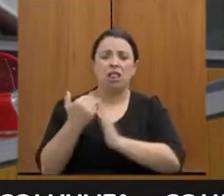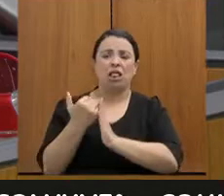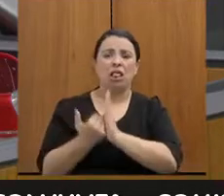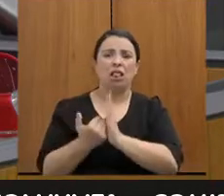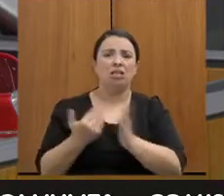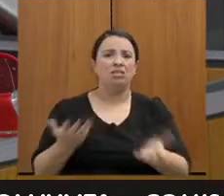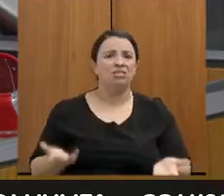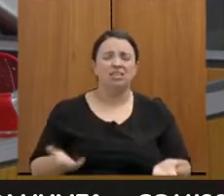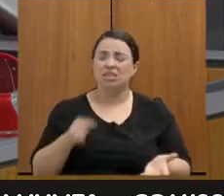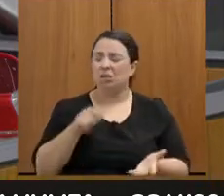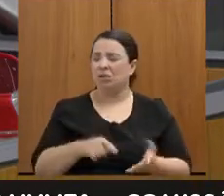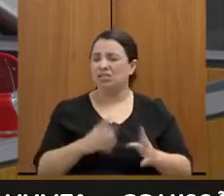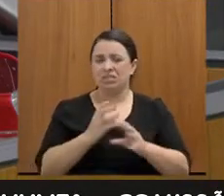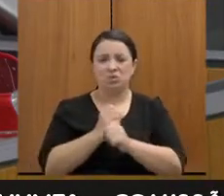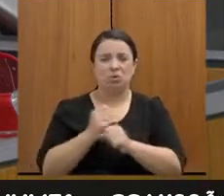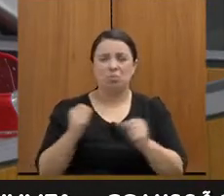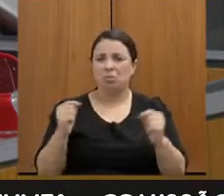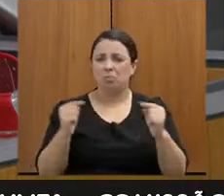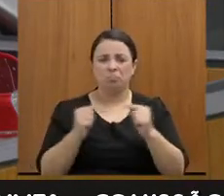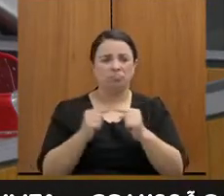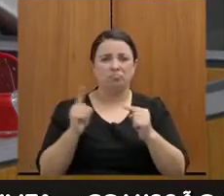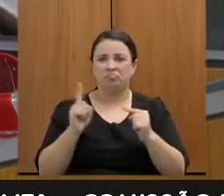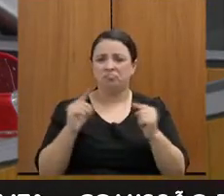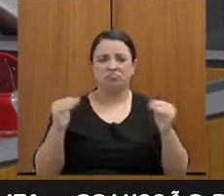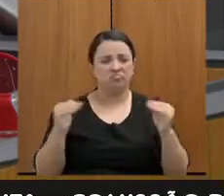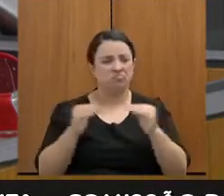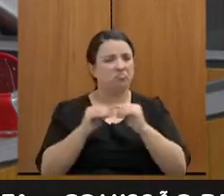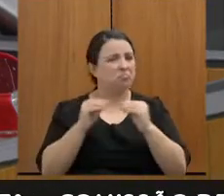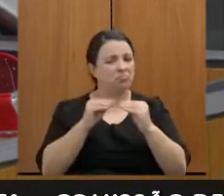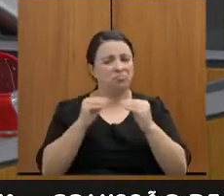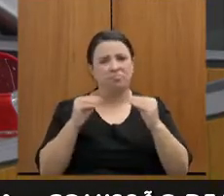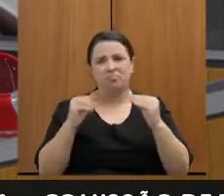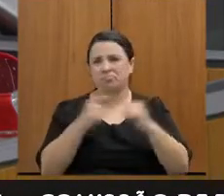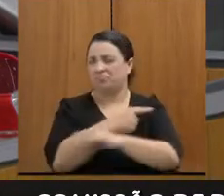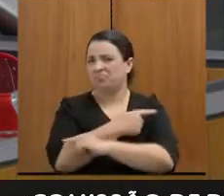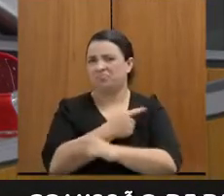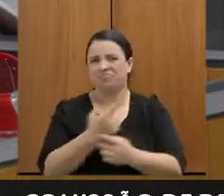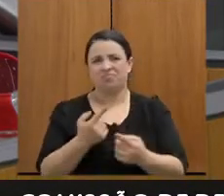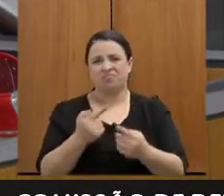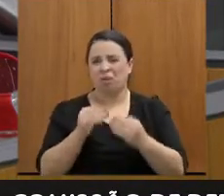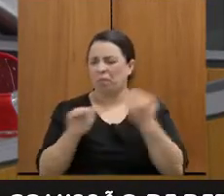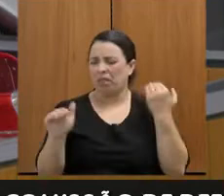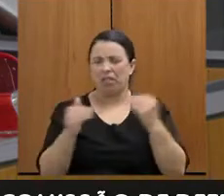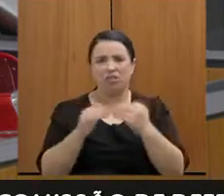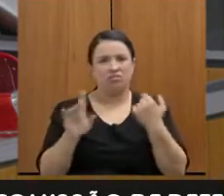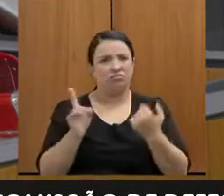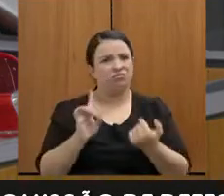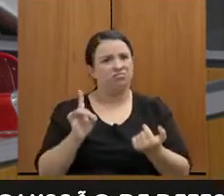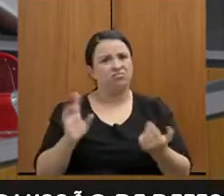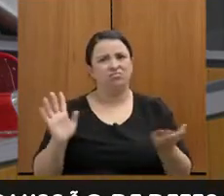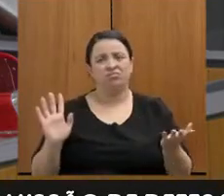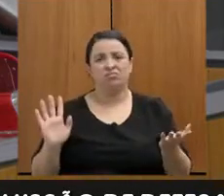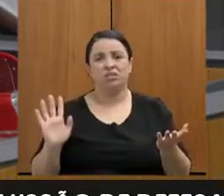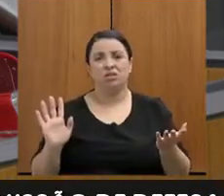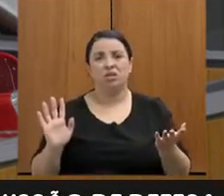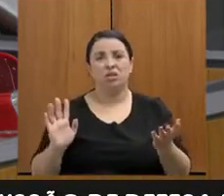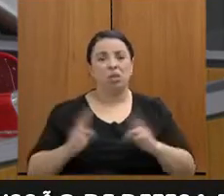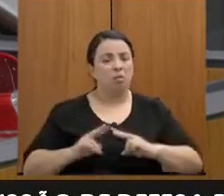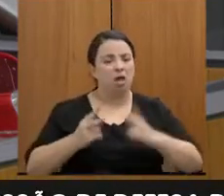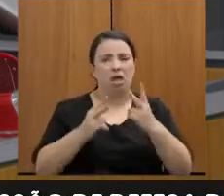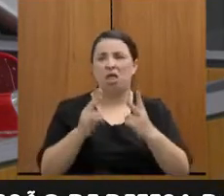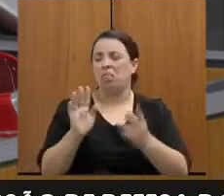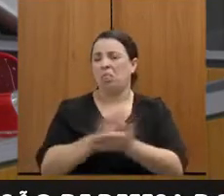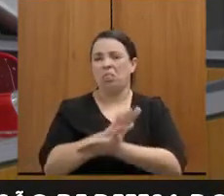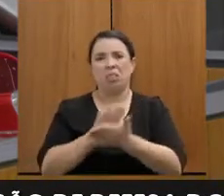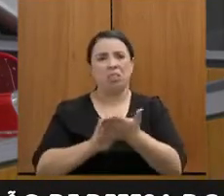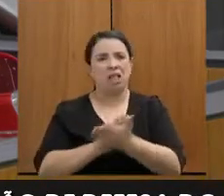não batem na ponta. Está pagando em dia salários que estão defasados, sem política de carreira, sem negociação